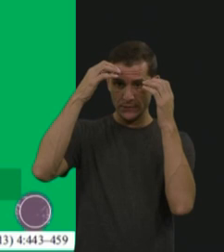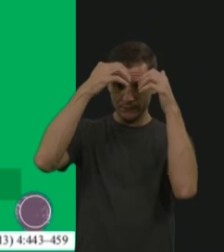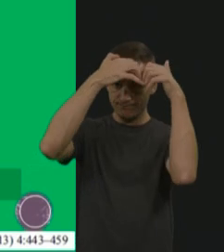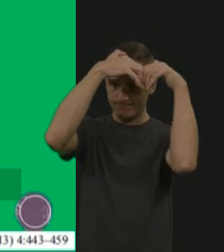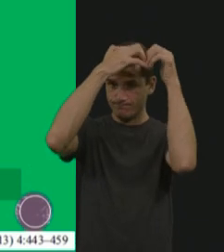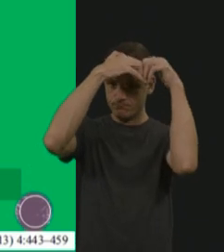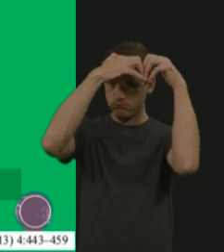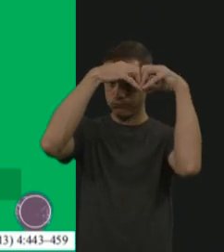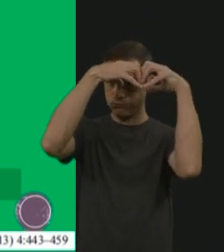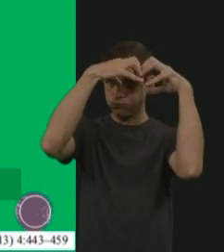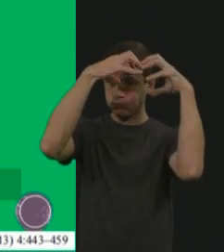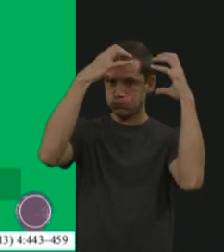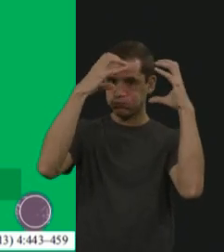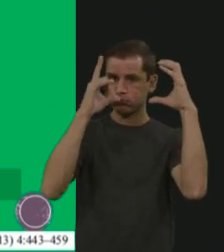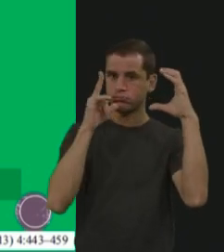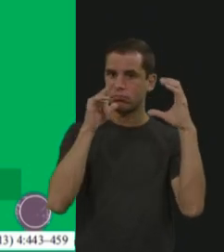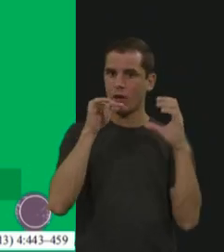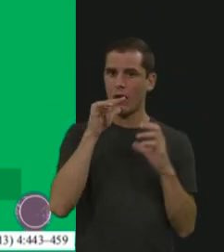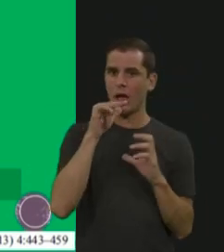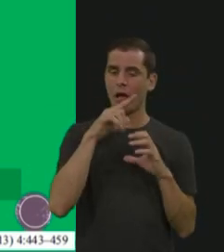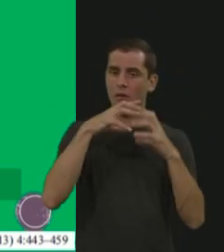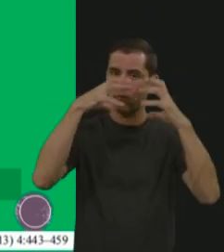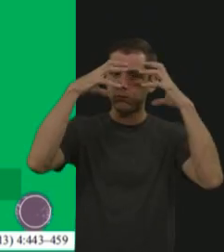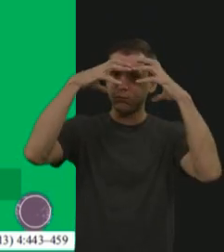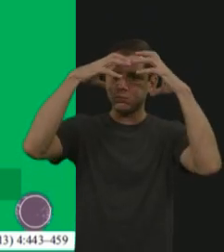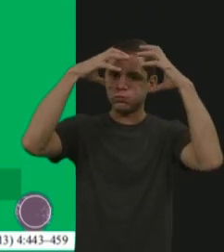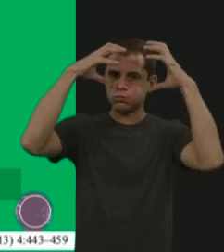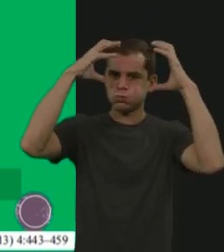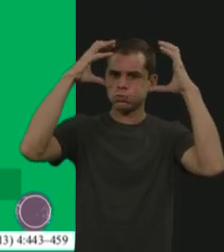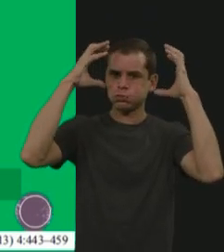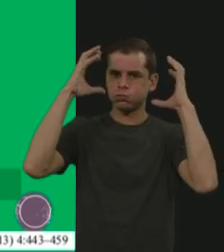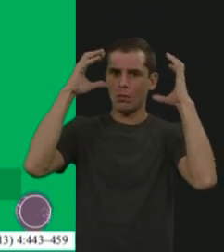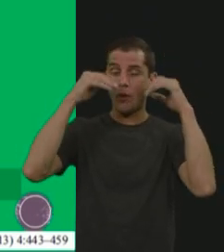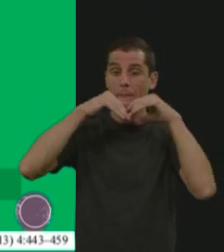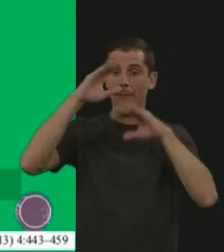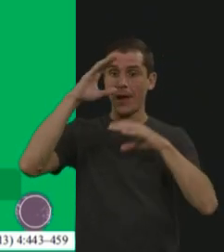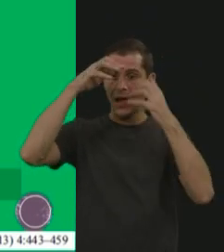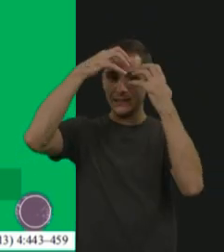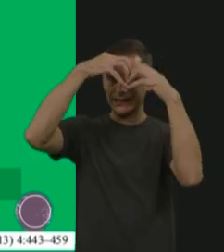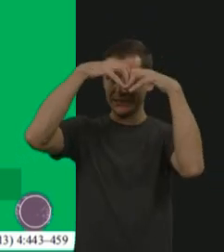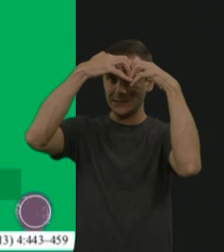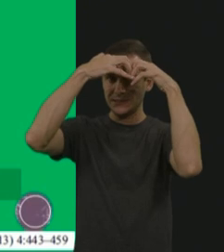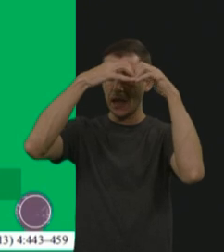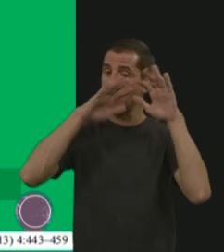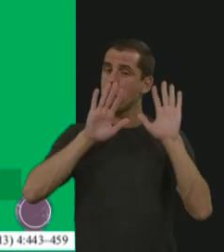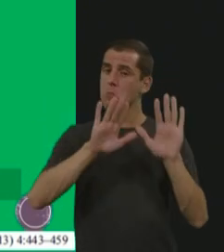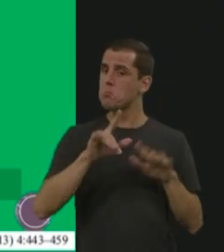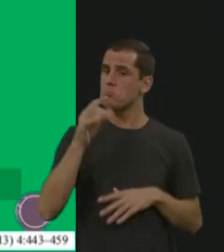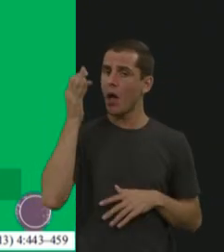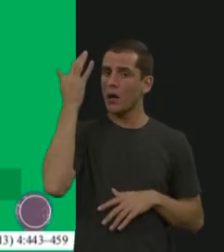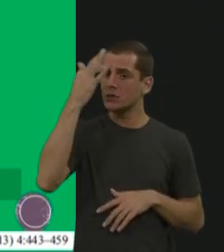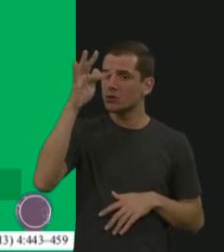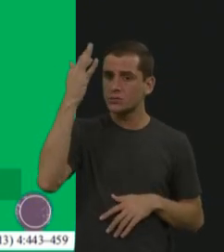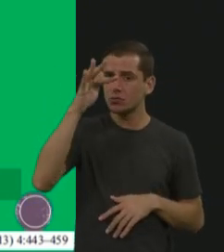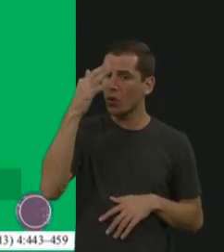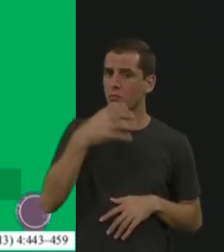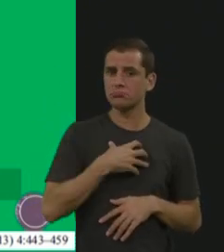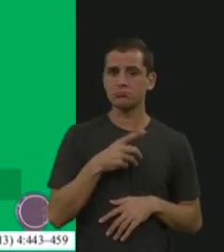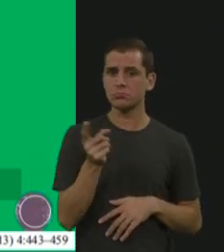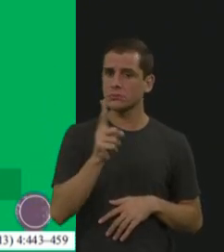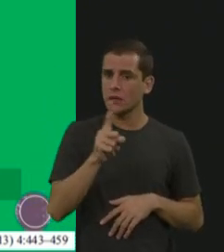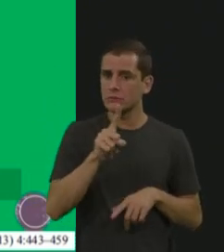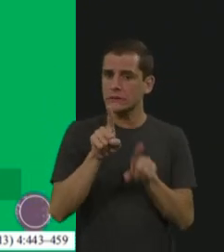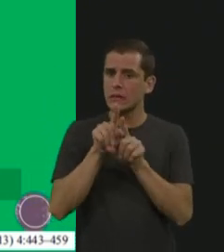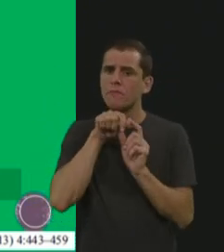né? E não tem dor de cabeça, não tem vômitos, que nem a gente esperaria pela quantidade, mas é porque é crônico. Então, isso